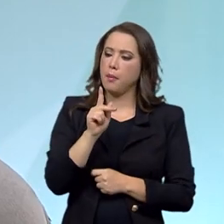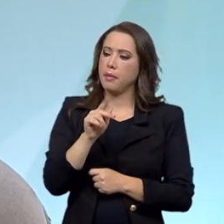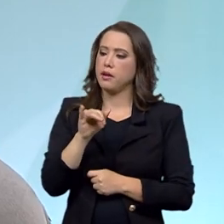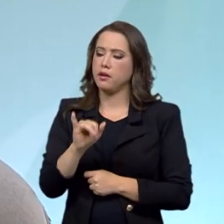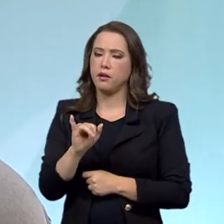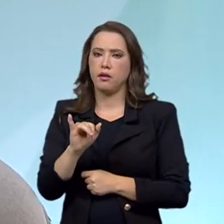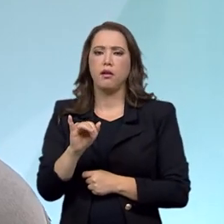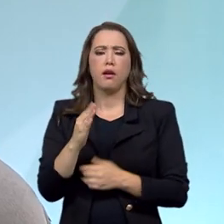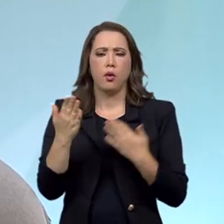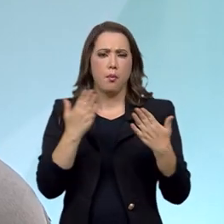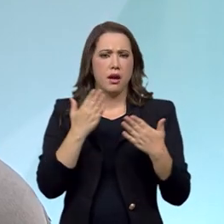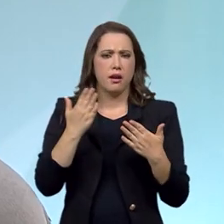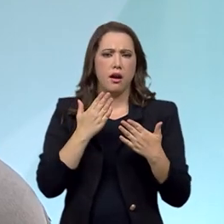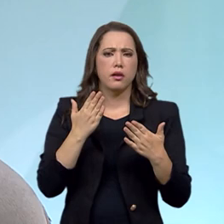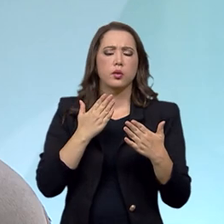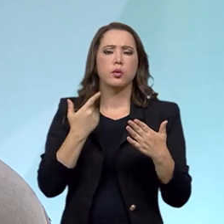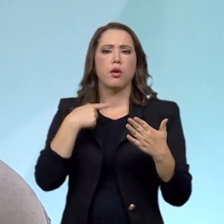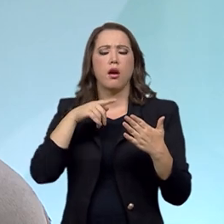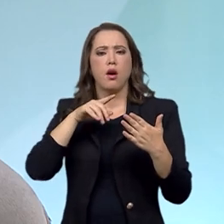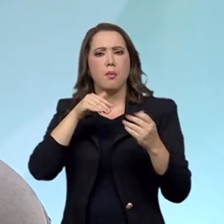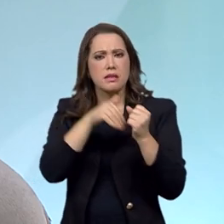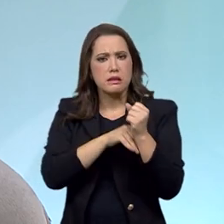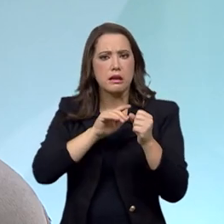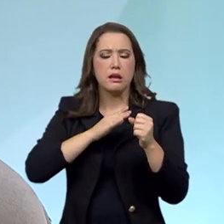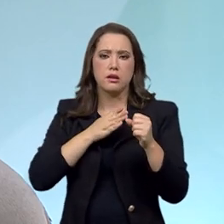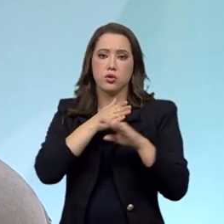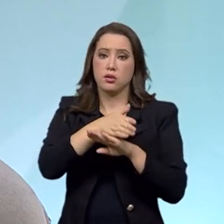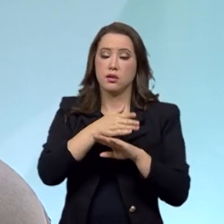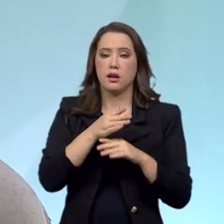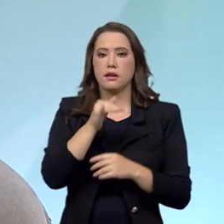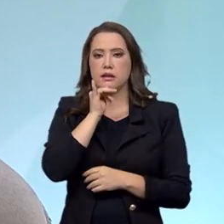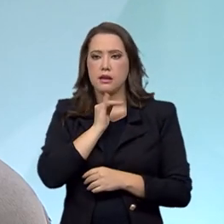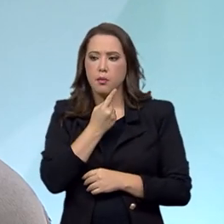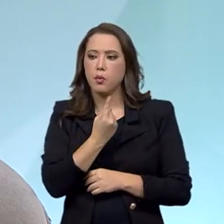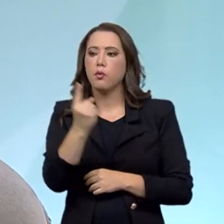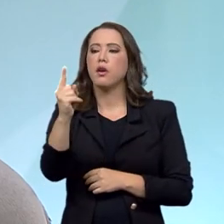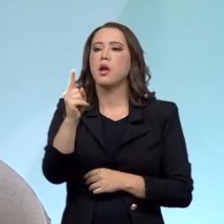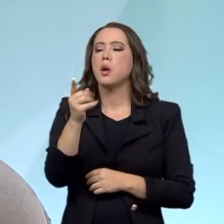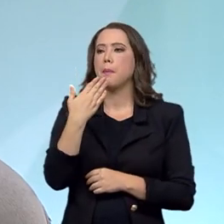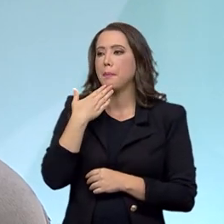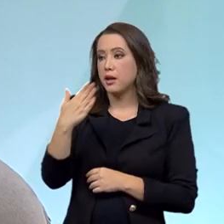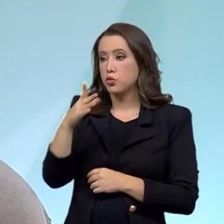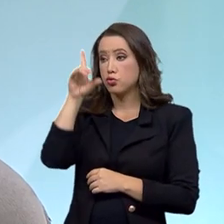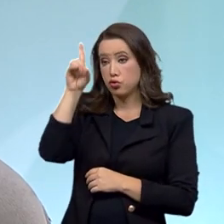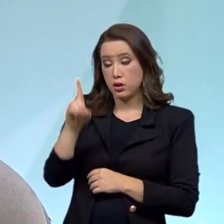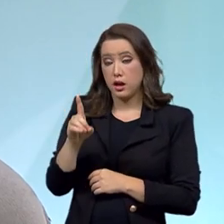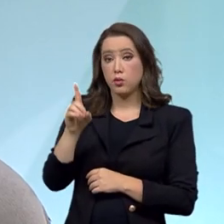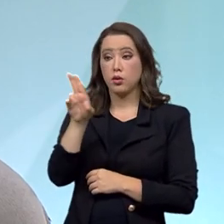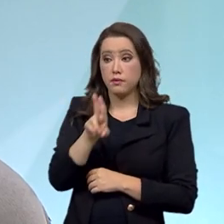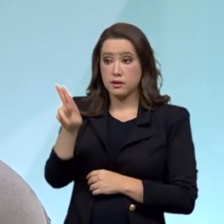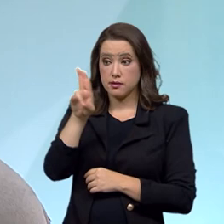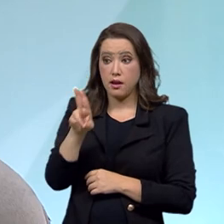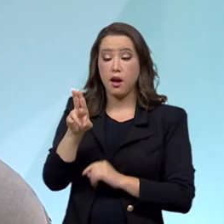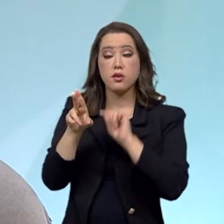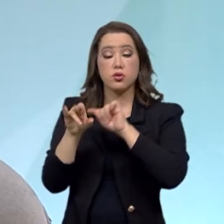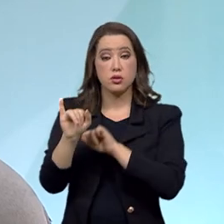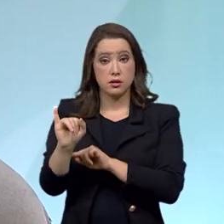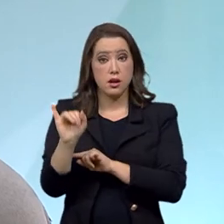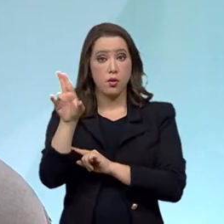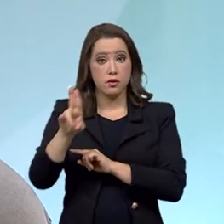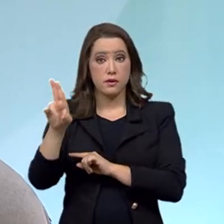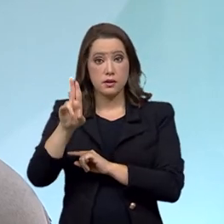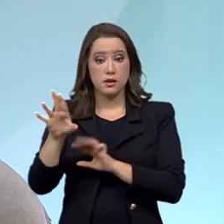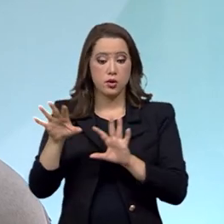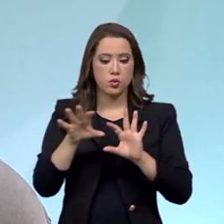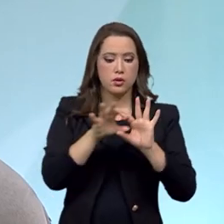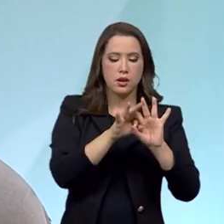Então, uma vez que ele pede, por exemplo, esse direito numa universidade, a universidade, tendo uma parceria conosco, ela consulta essa base